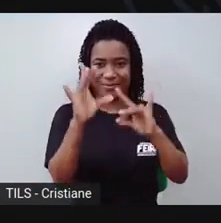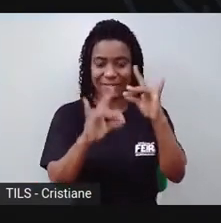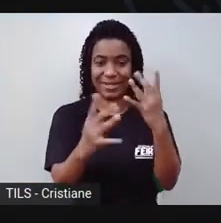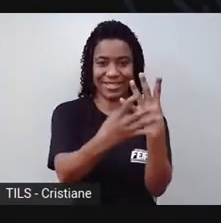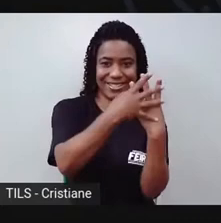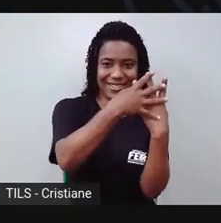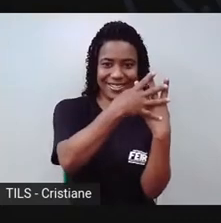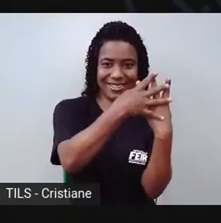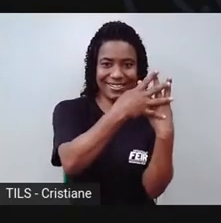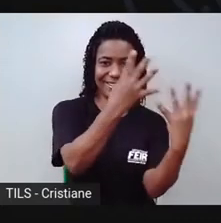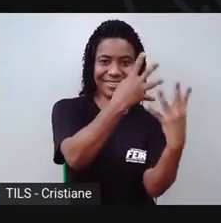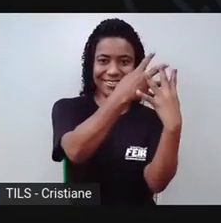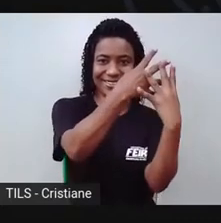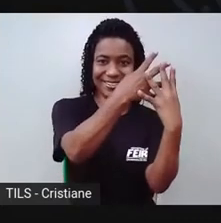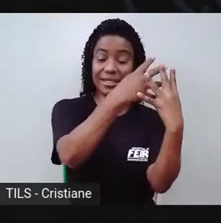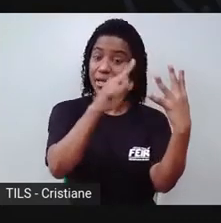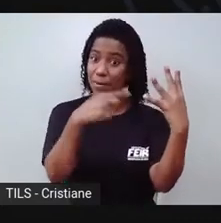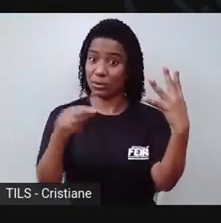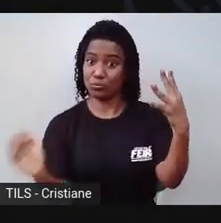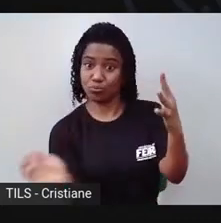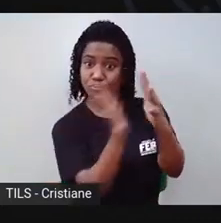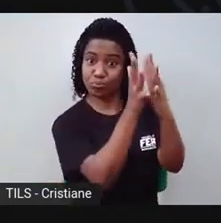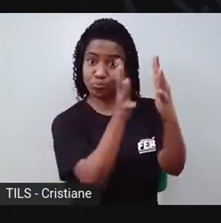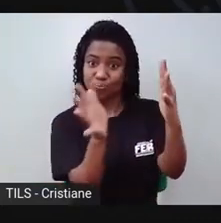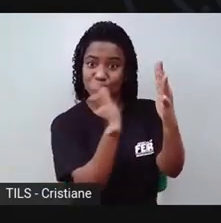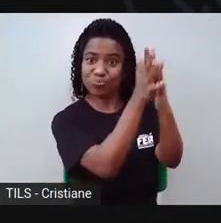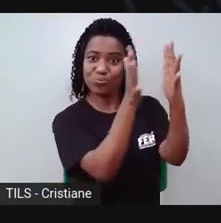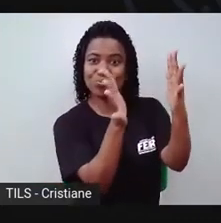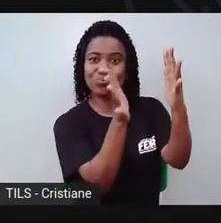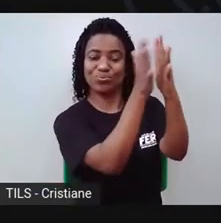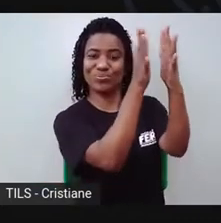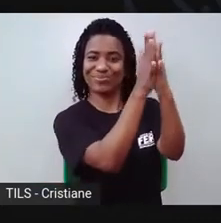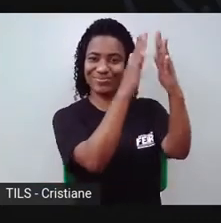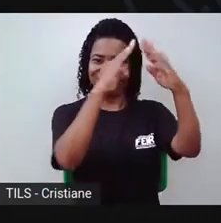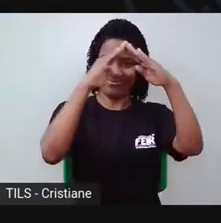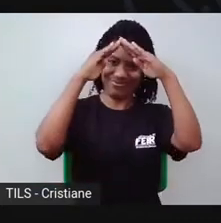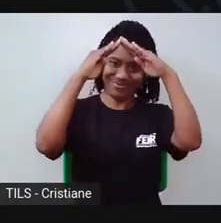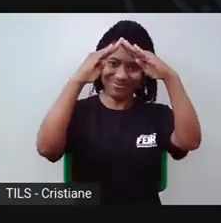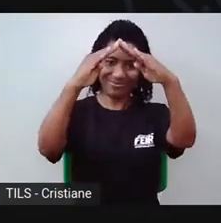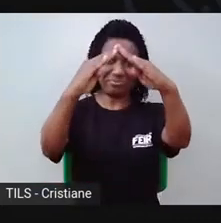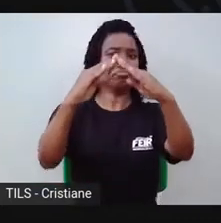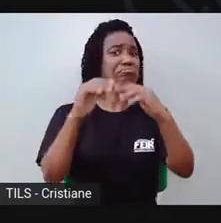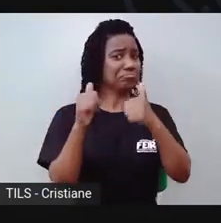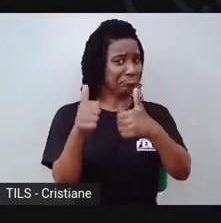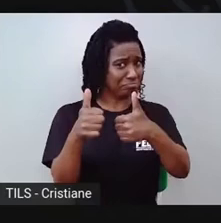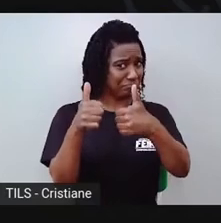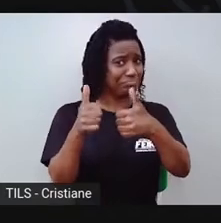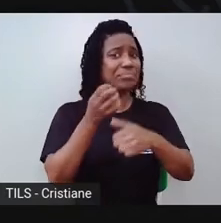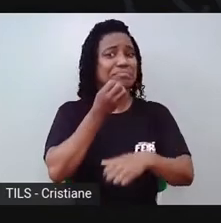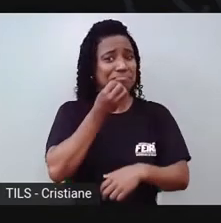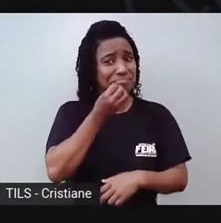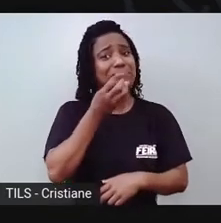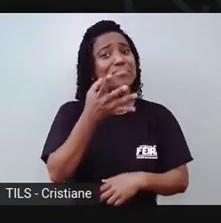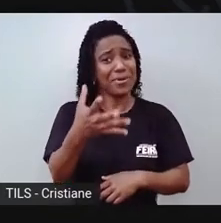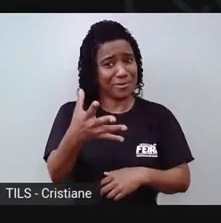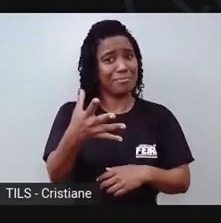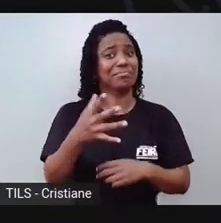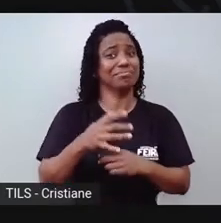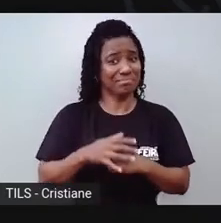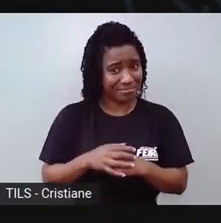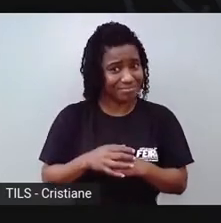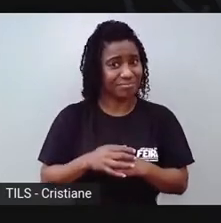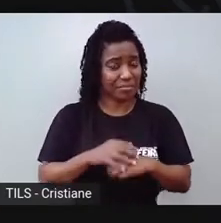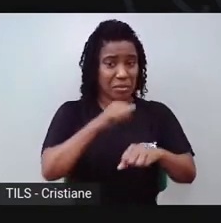jogando argila, né? Pra poder fazer a casa dela. E fica uma casa boa, uma casa bem forte.